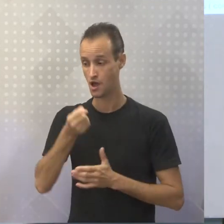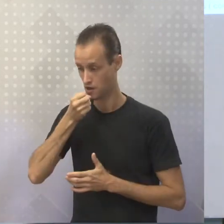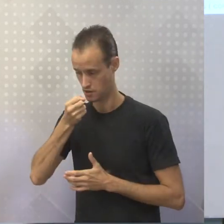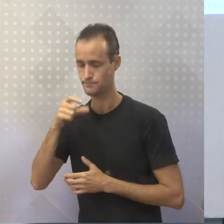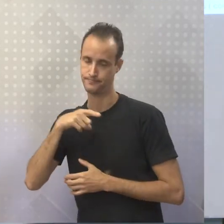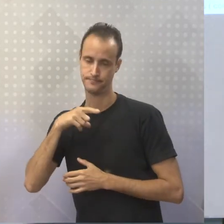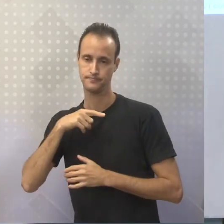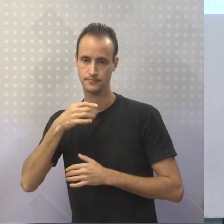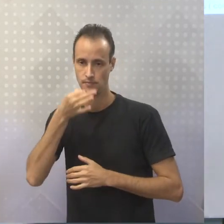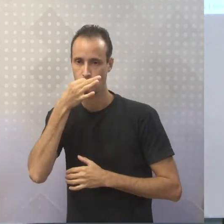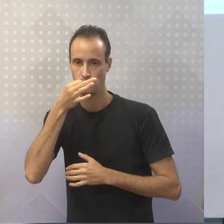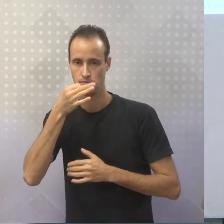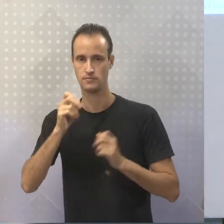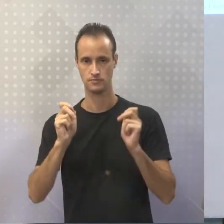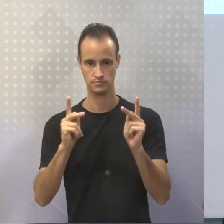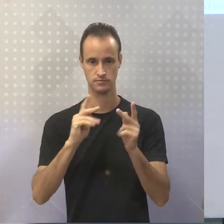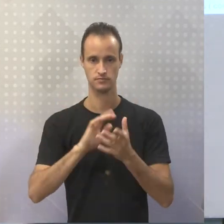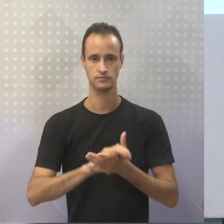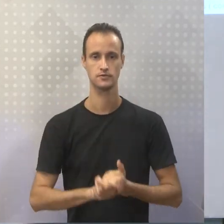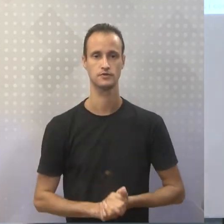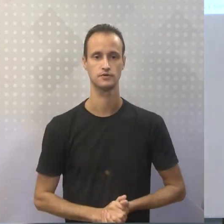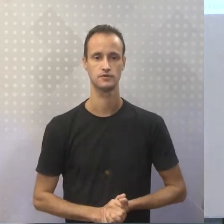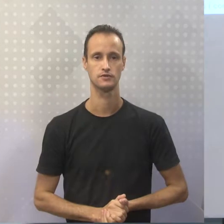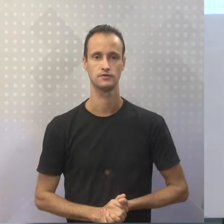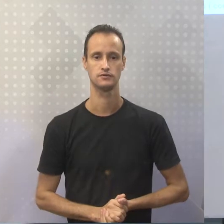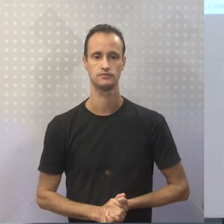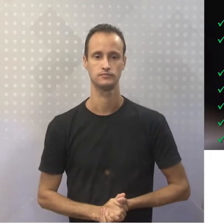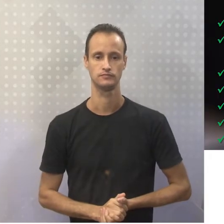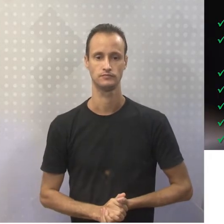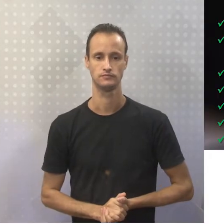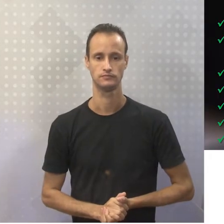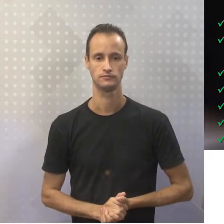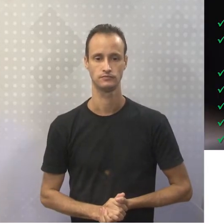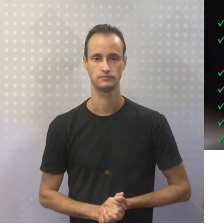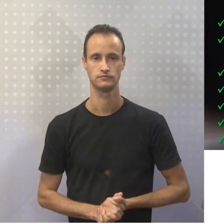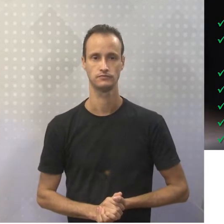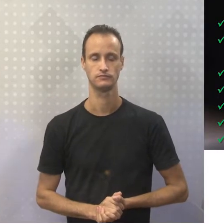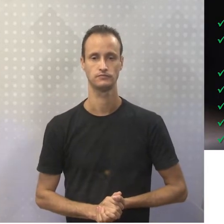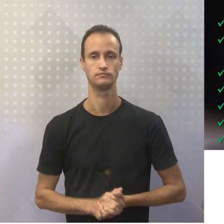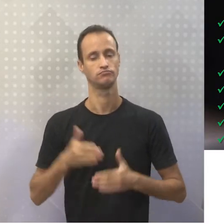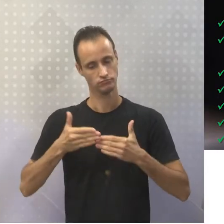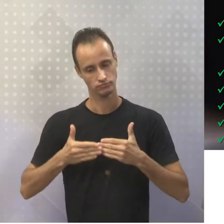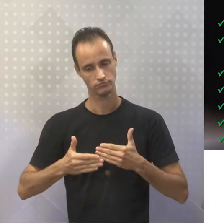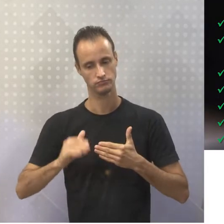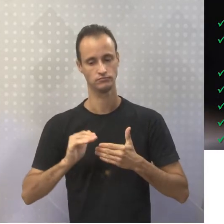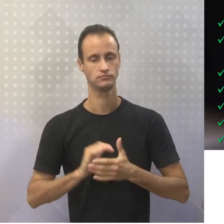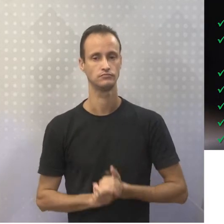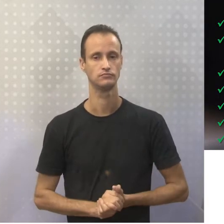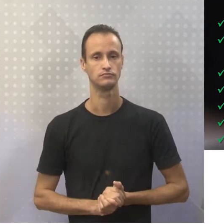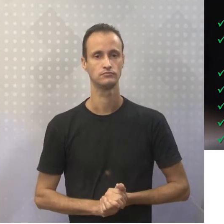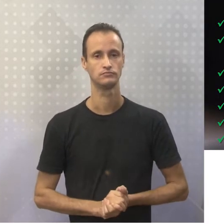reportagem. Beleza? Então, vamos prosseguir.